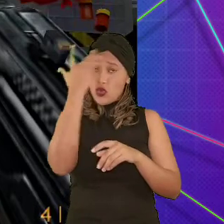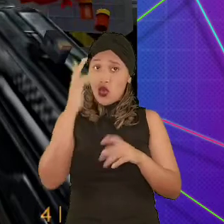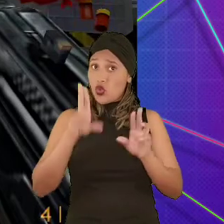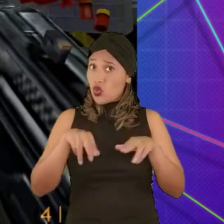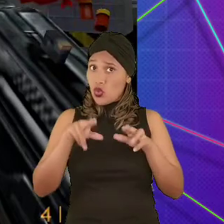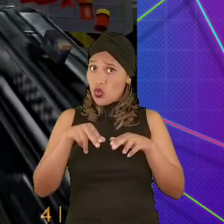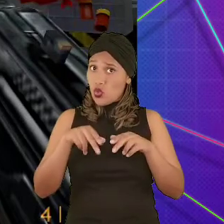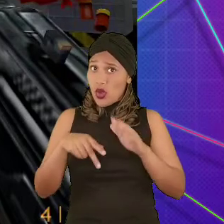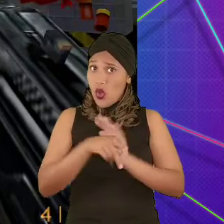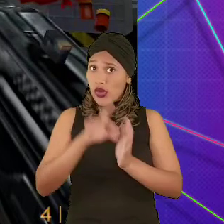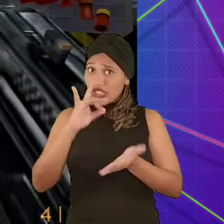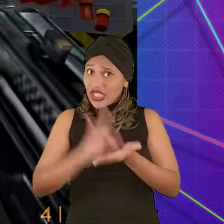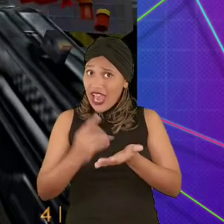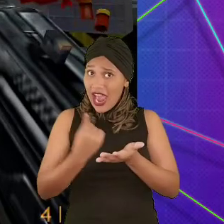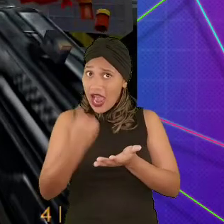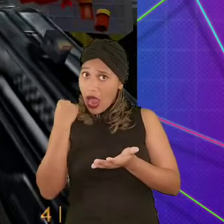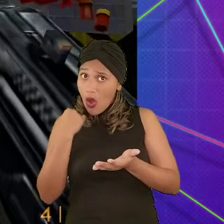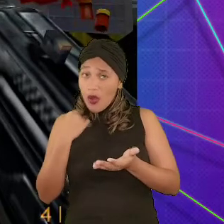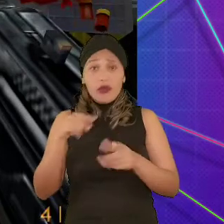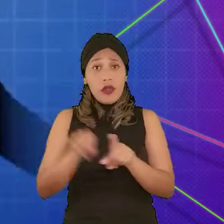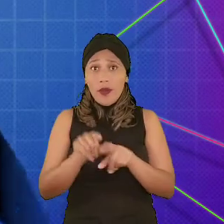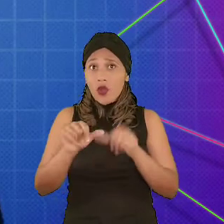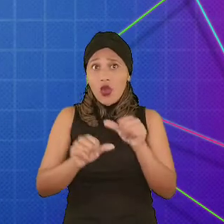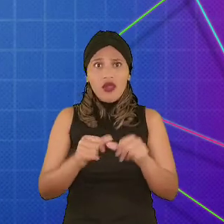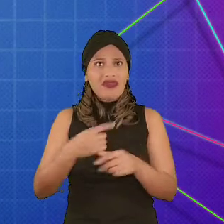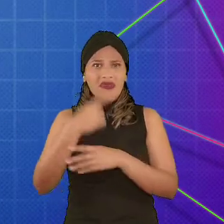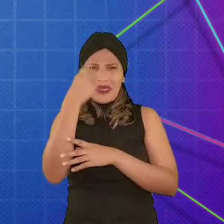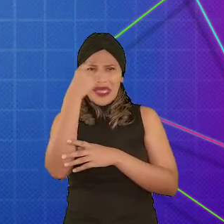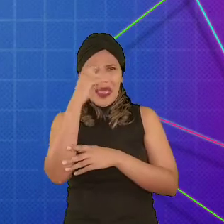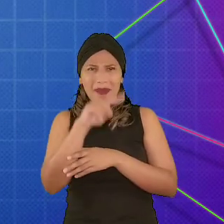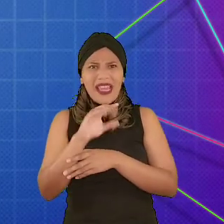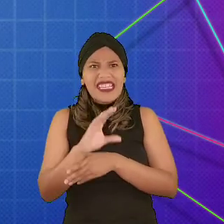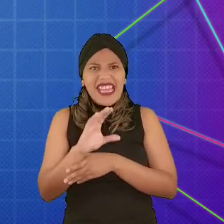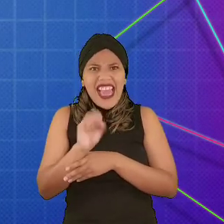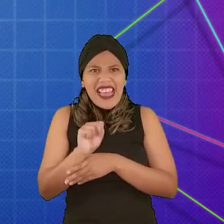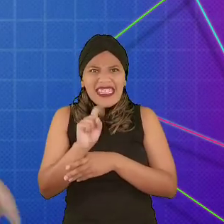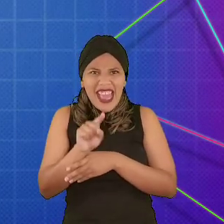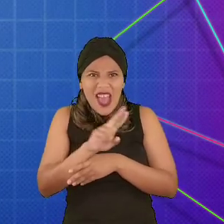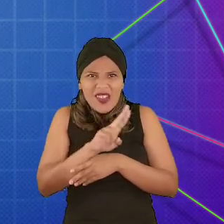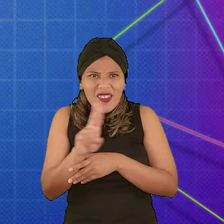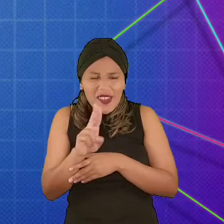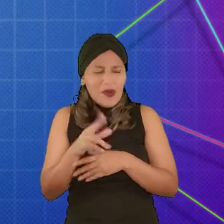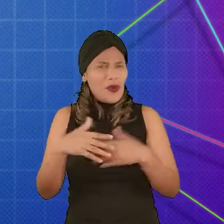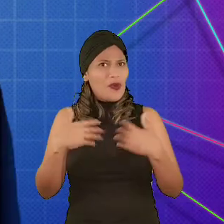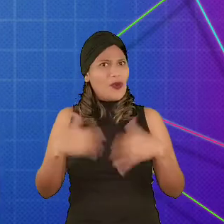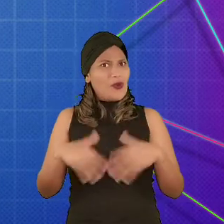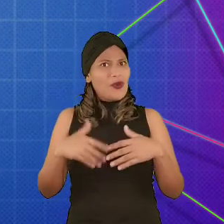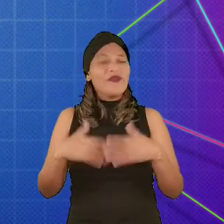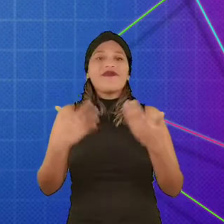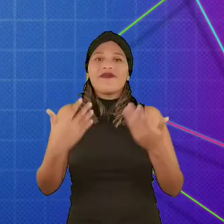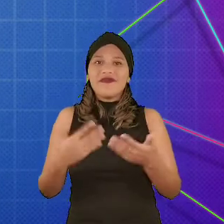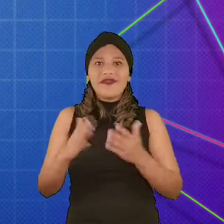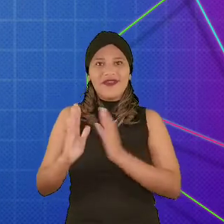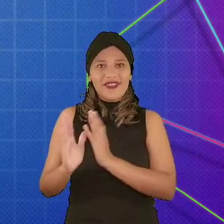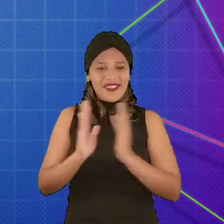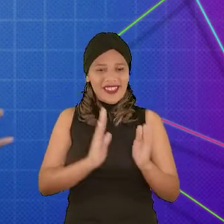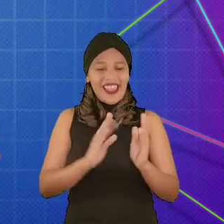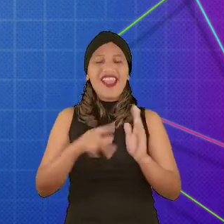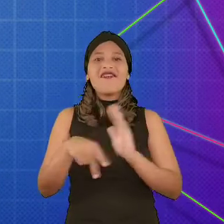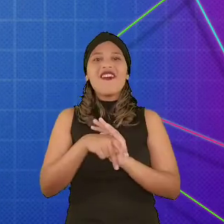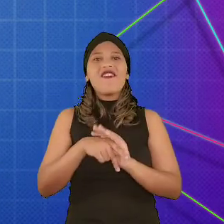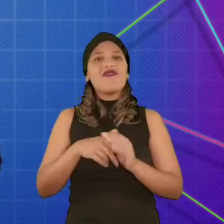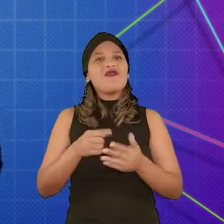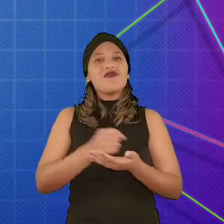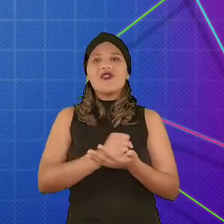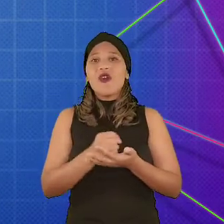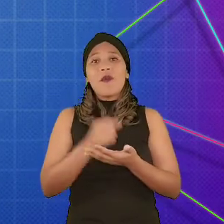nunca tinha jogado o jogo original e nem sabia que CS se tratava de um mod. Após isso, Counter Strike virou um